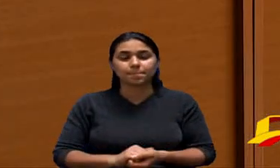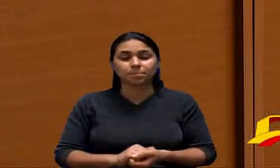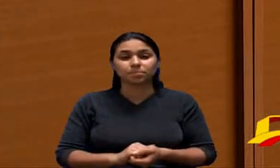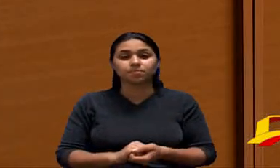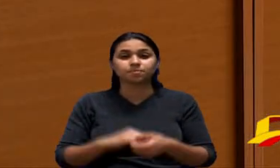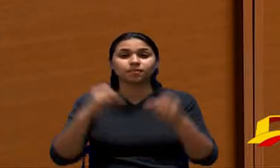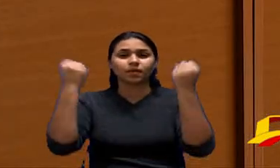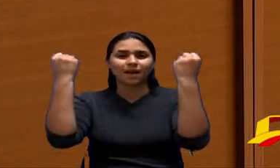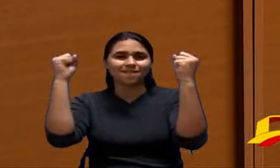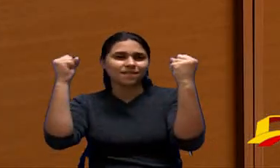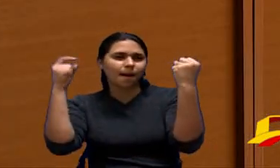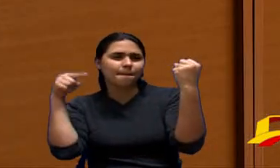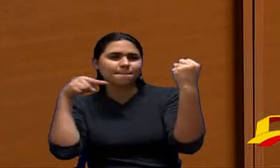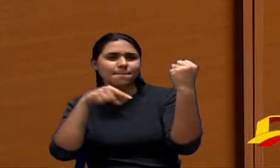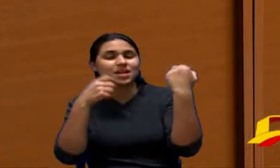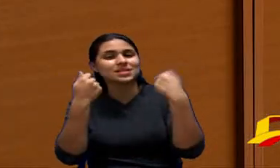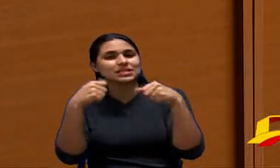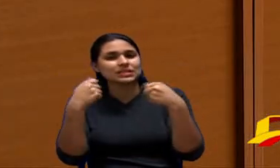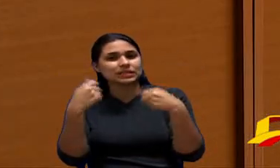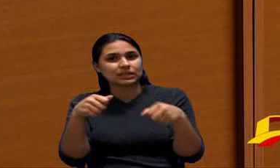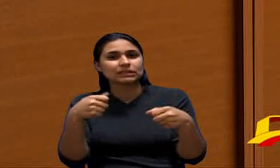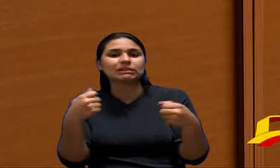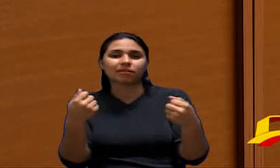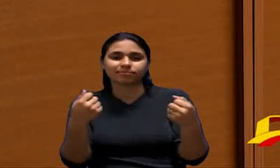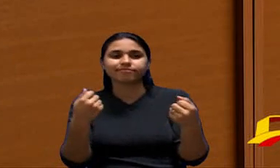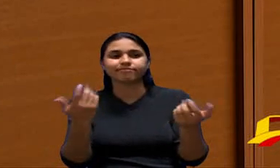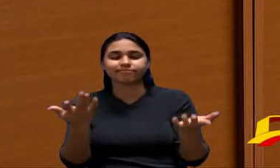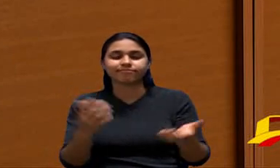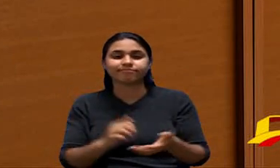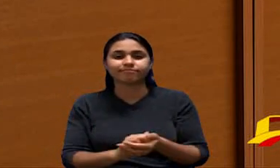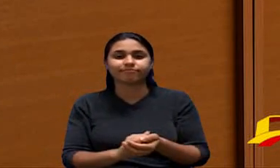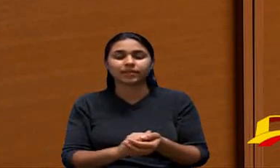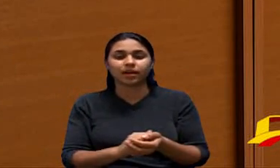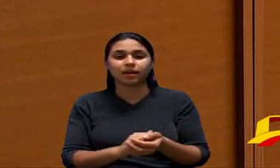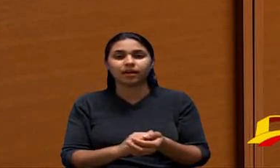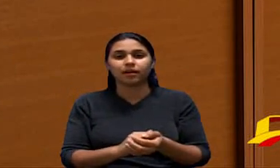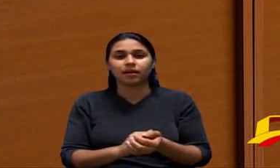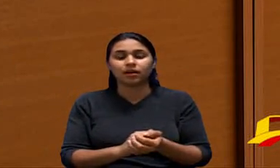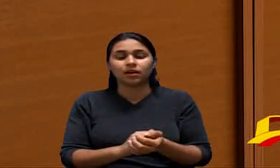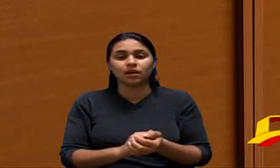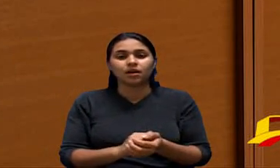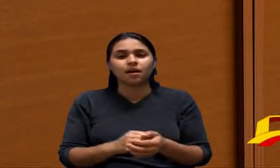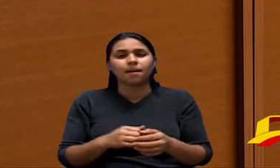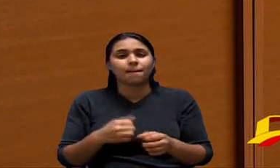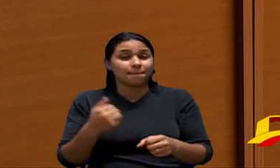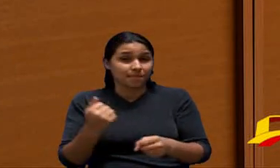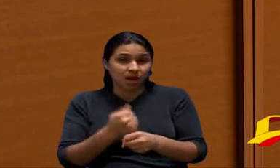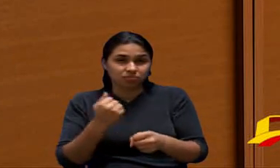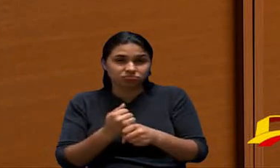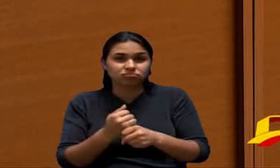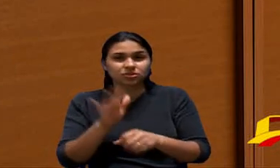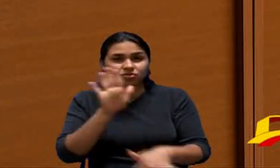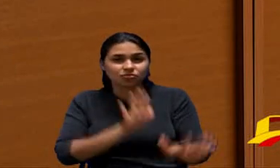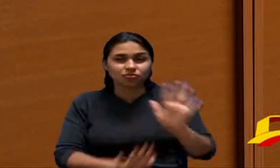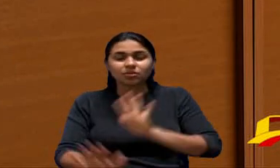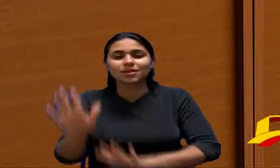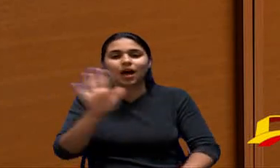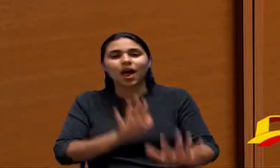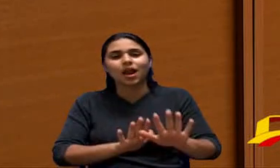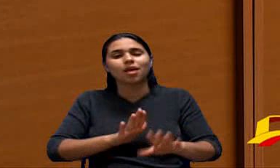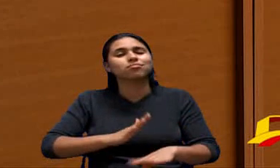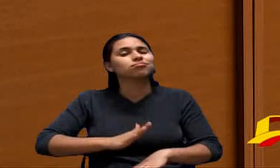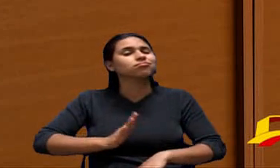provocar os fabricantes porque é uma mangueira especial a pressão é muito alta da bomba você vê que essa mangueira preta ela